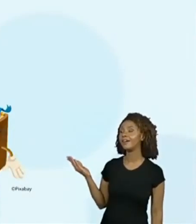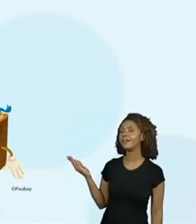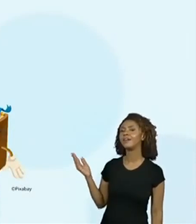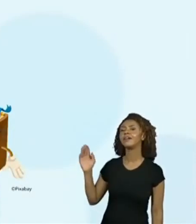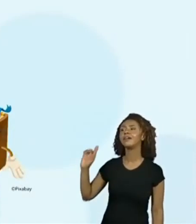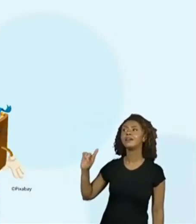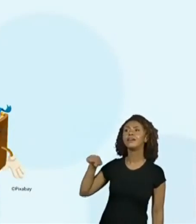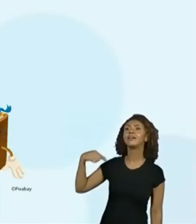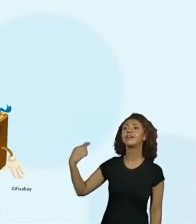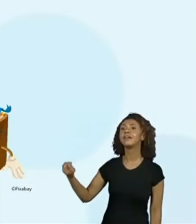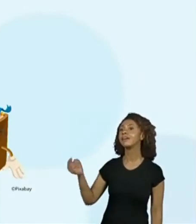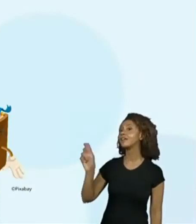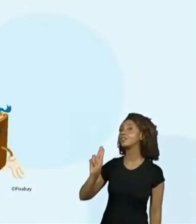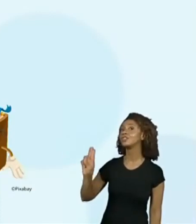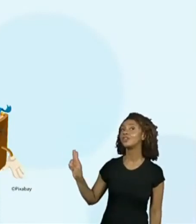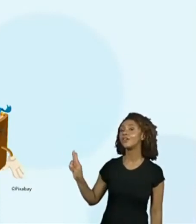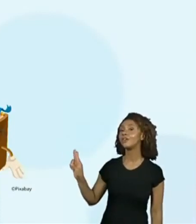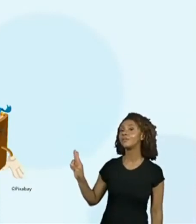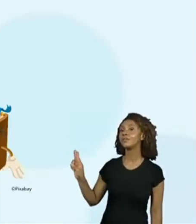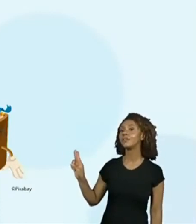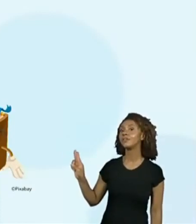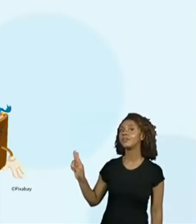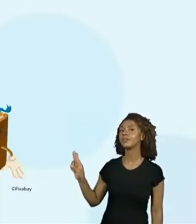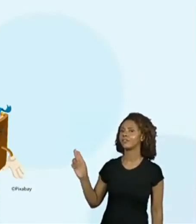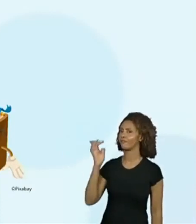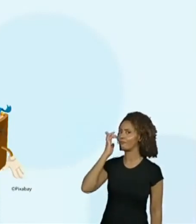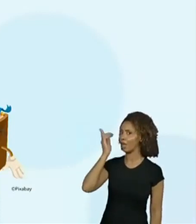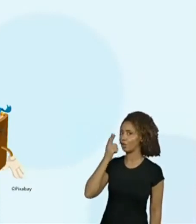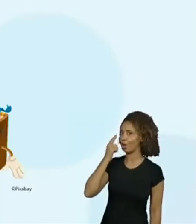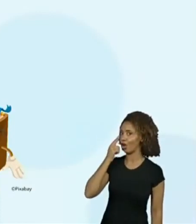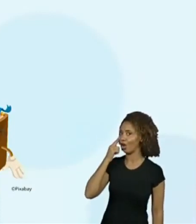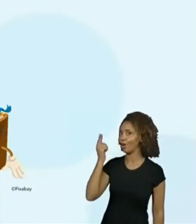próximo da lista. Ah, esse aí é fácil.